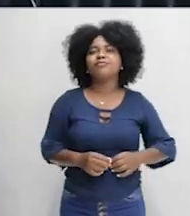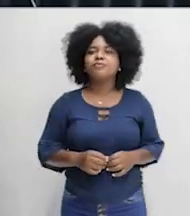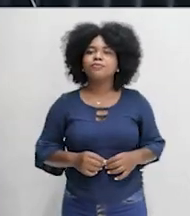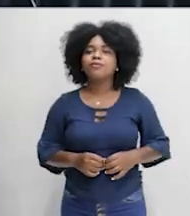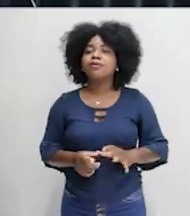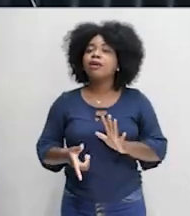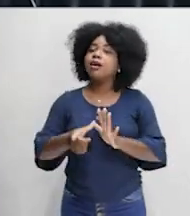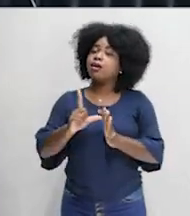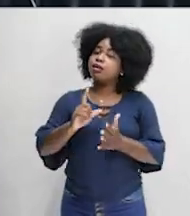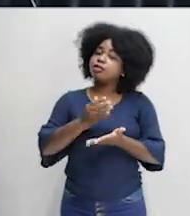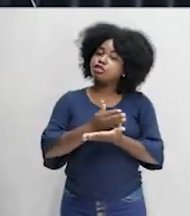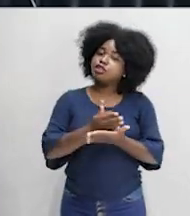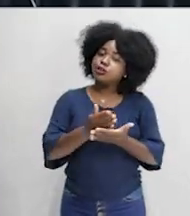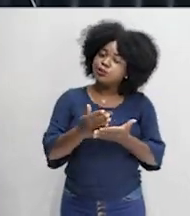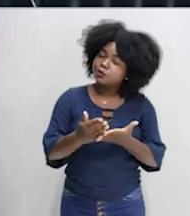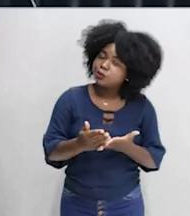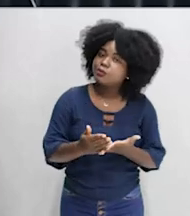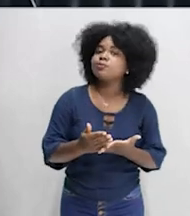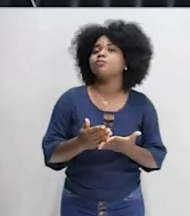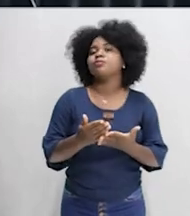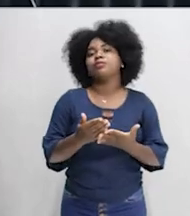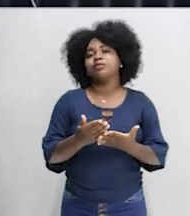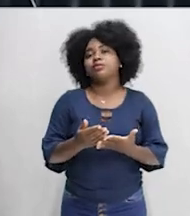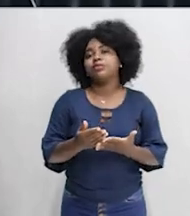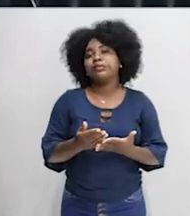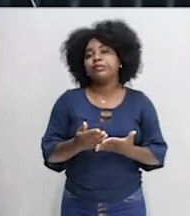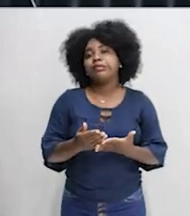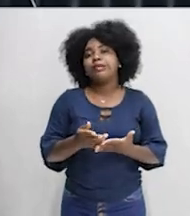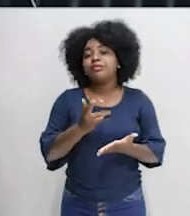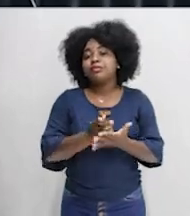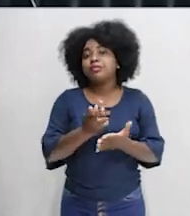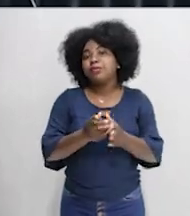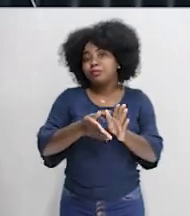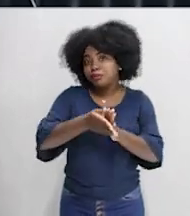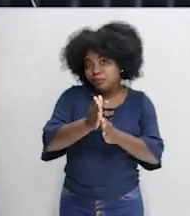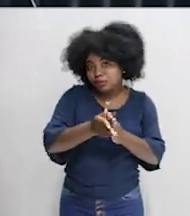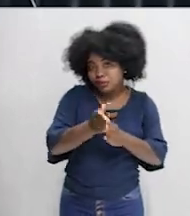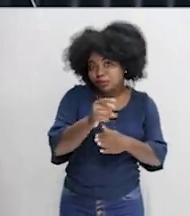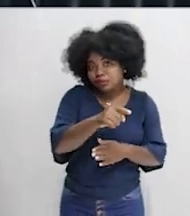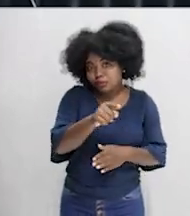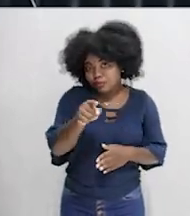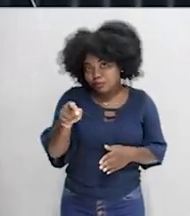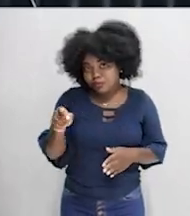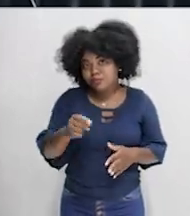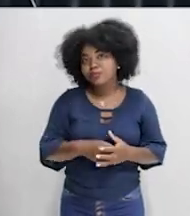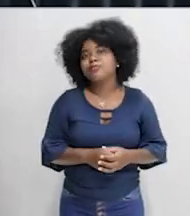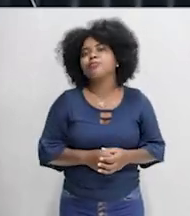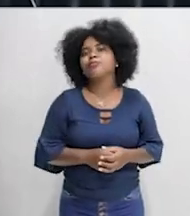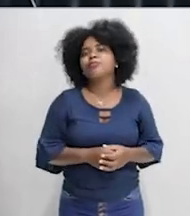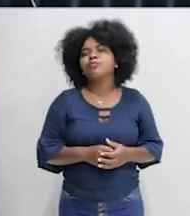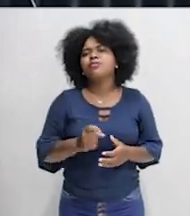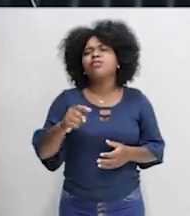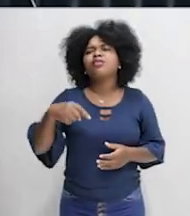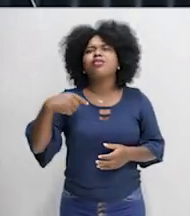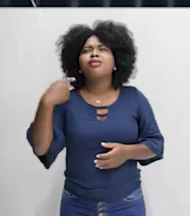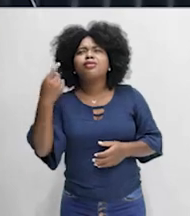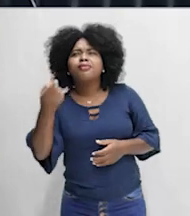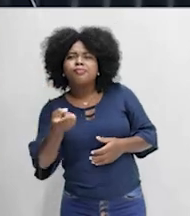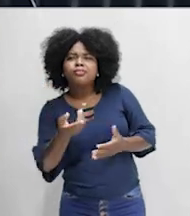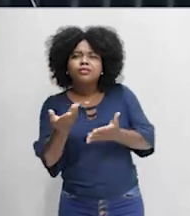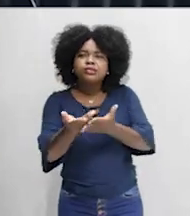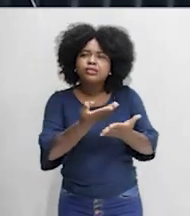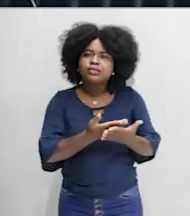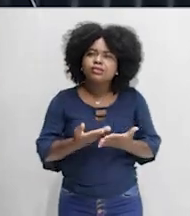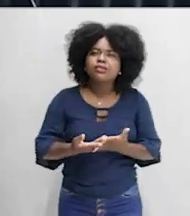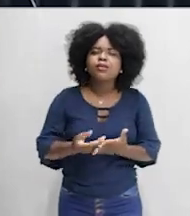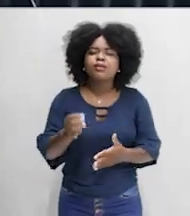antes da gente começar a nossa aulinha de hoje, sempre aquele recadinho importante do coração, né? Depois dessa aula, Marcos, assisti a aula, poxa,